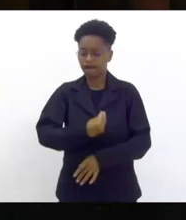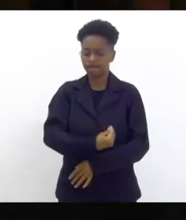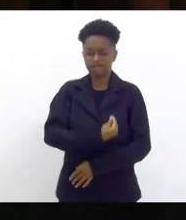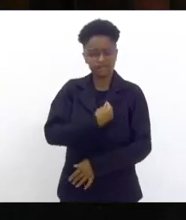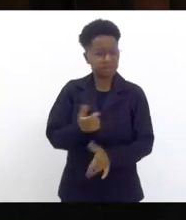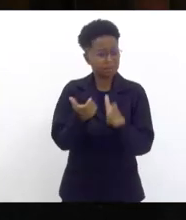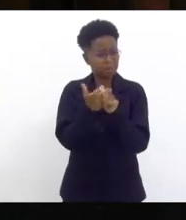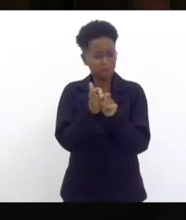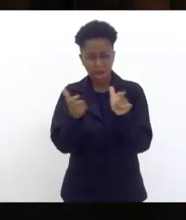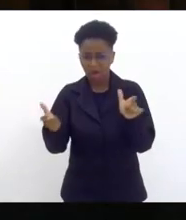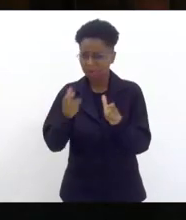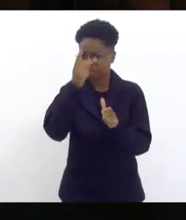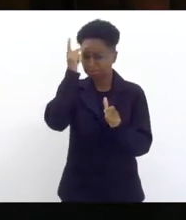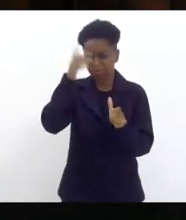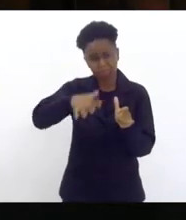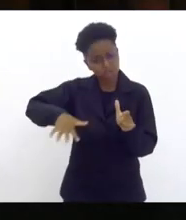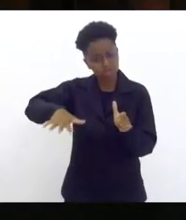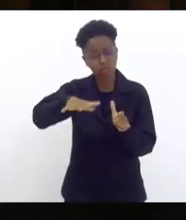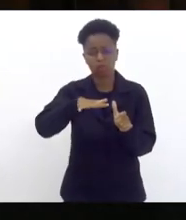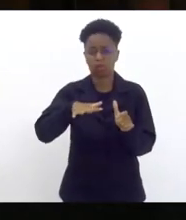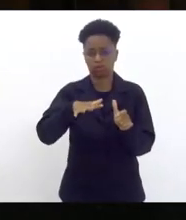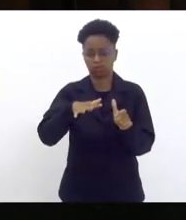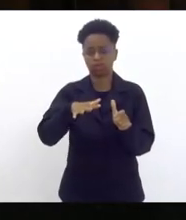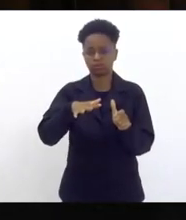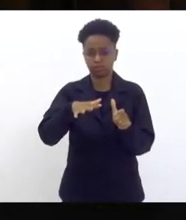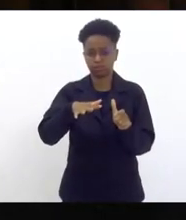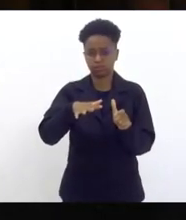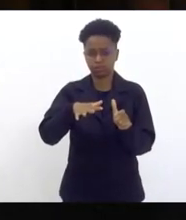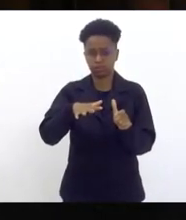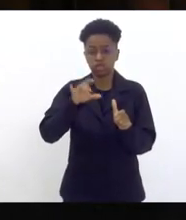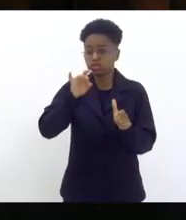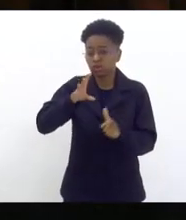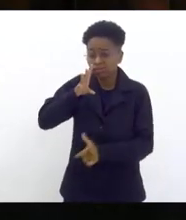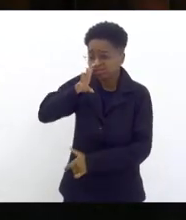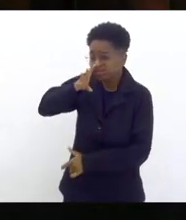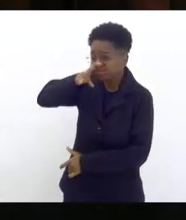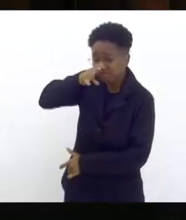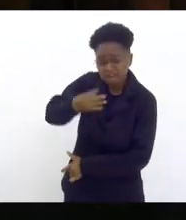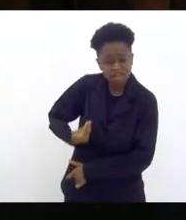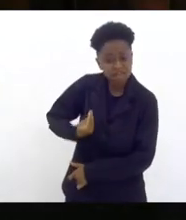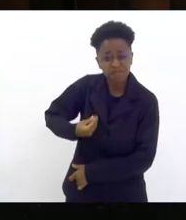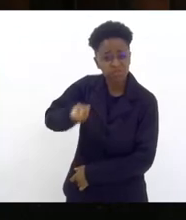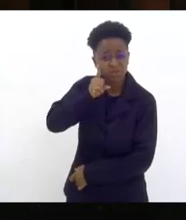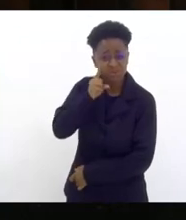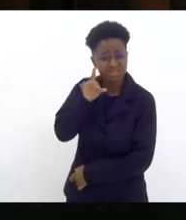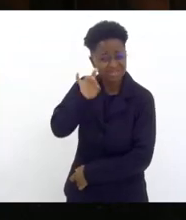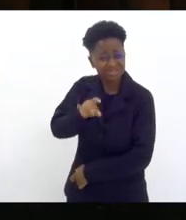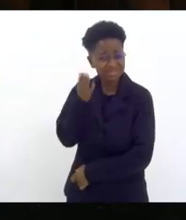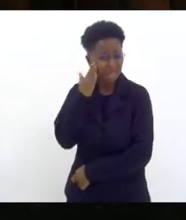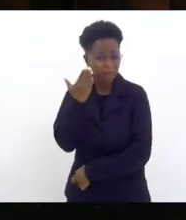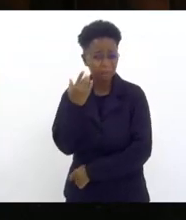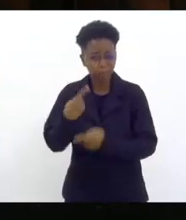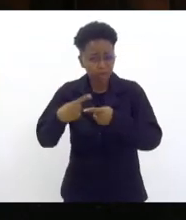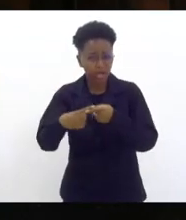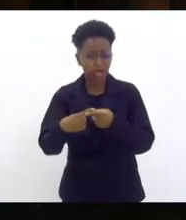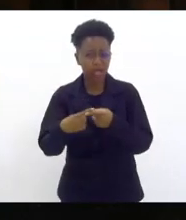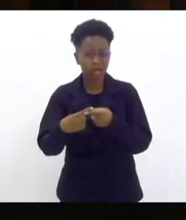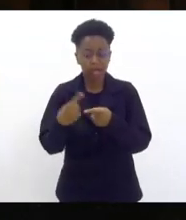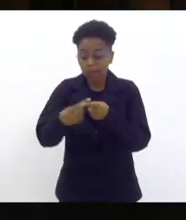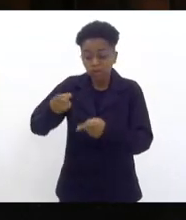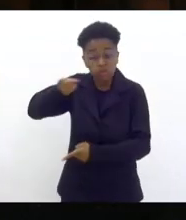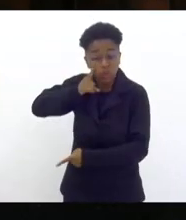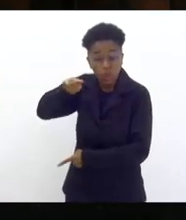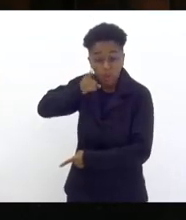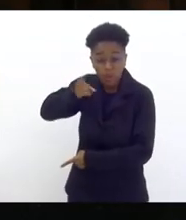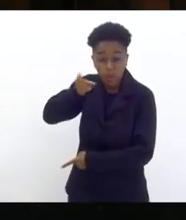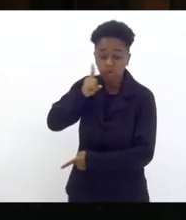grande parte das pessoas que aqui só sobrevivem dia a dia. Sabe por elas só sobrevivem? Porque cada dia é mais